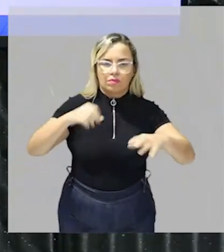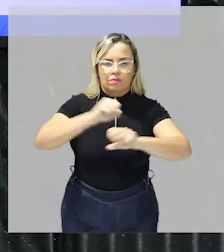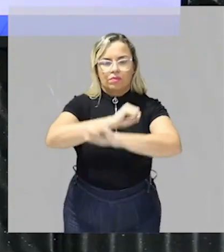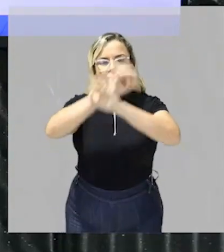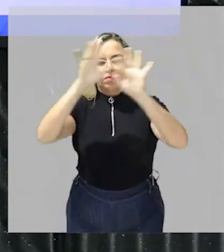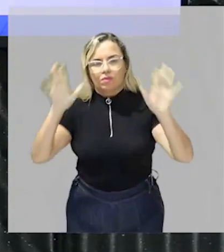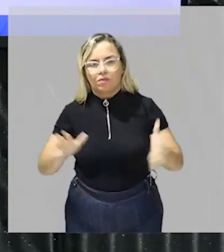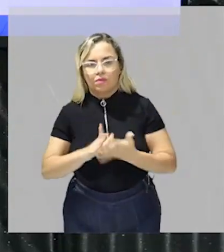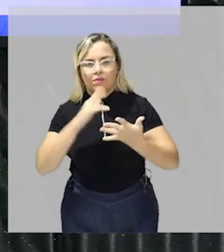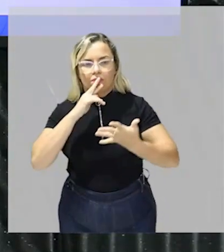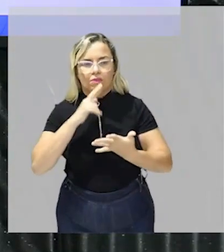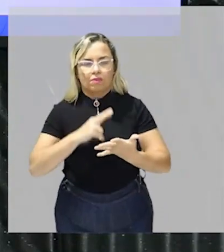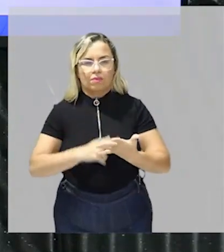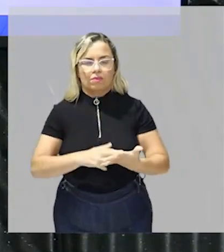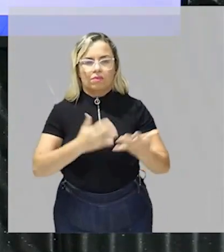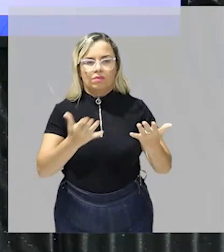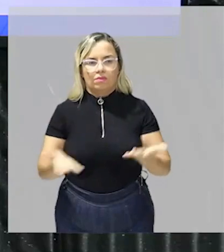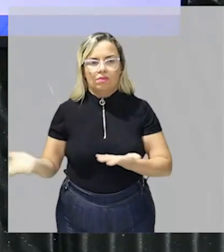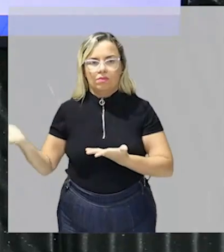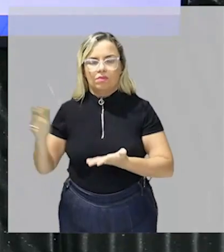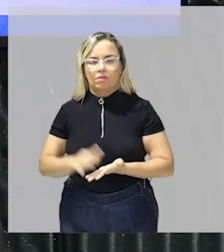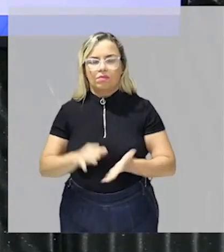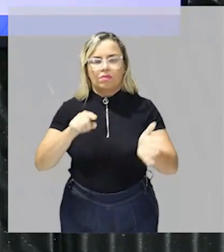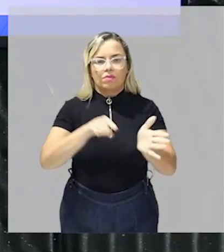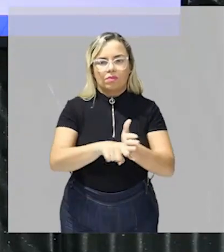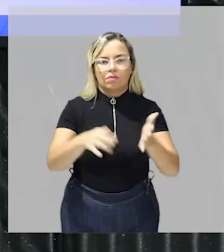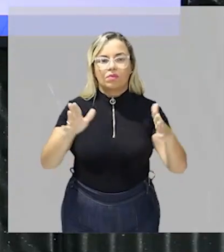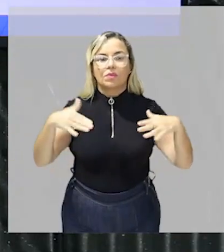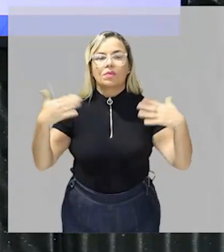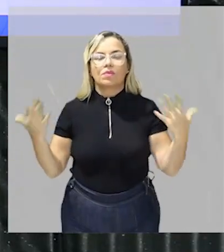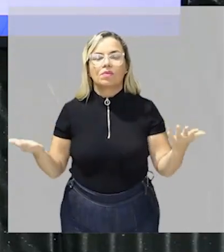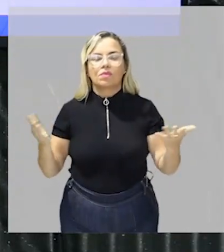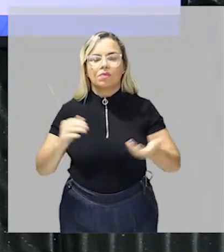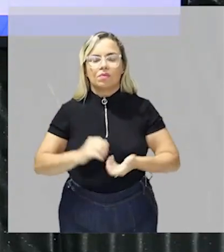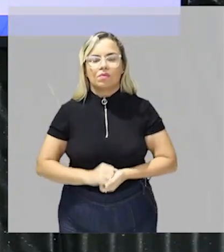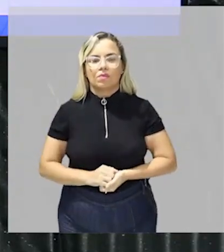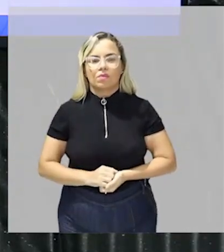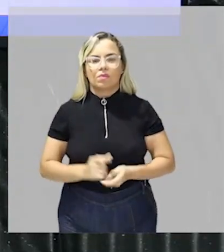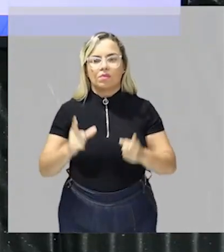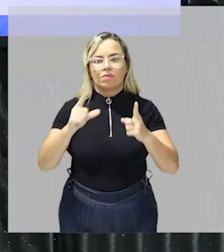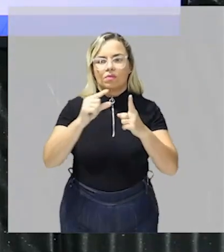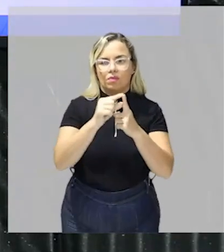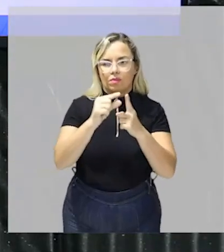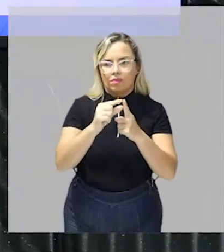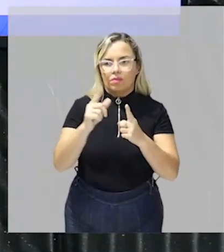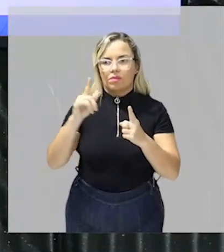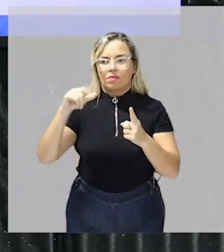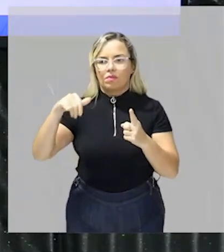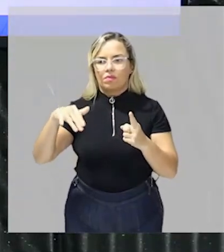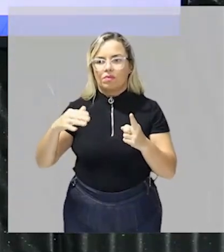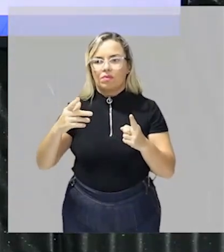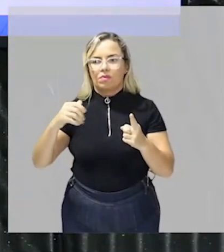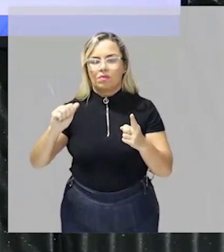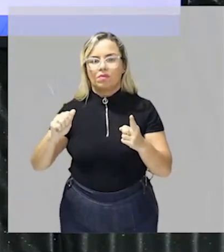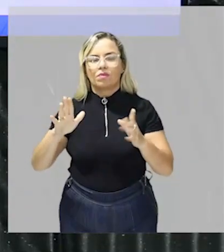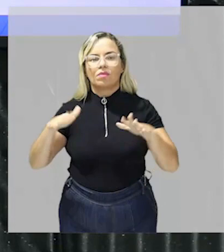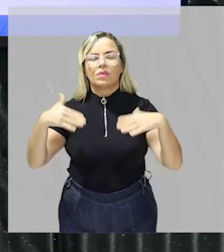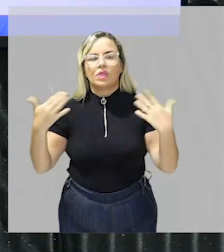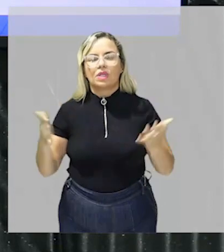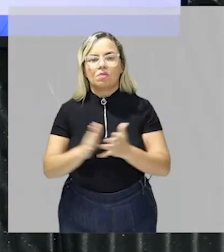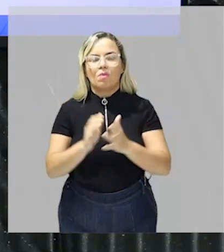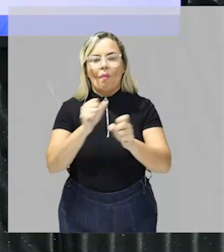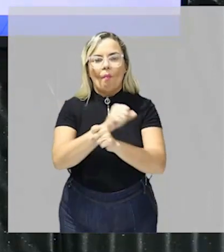resposta a resposta a essa pergunta essa expressão limpia vem de